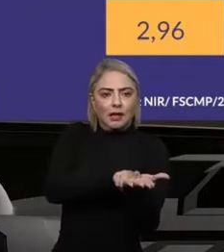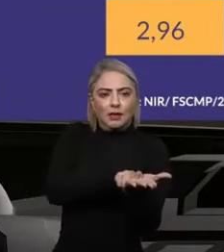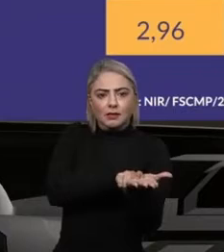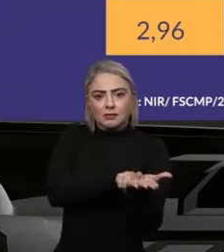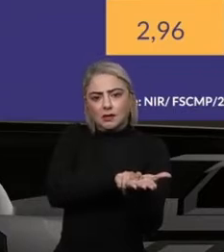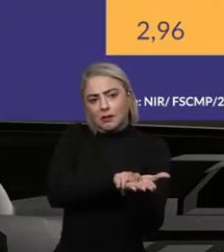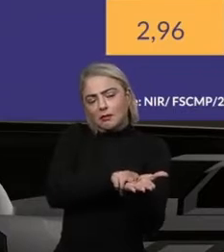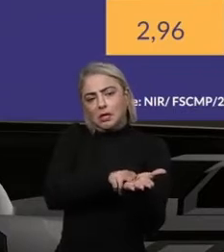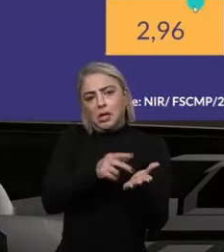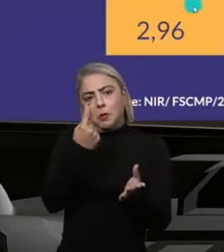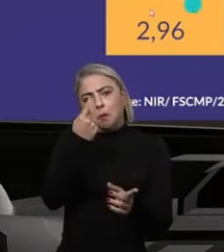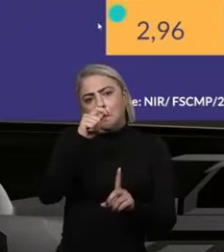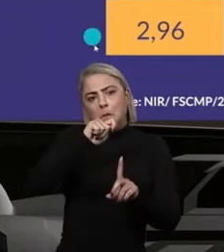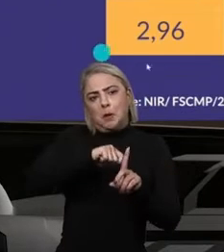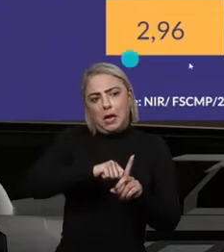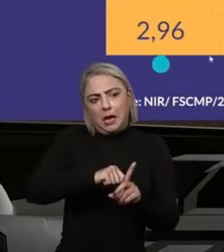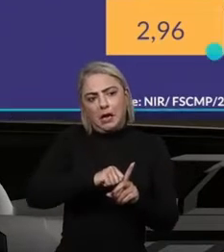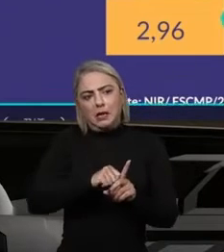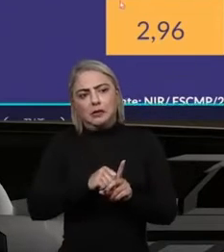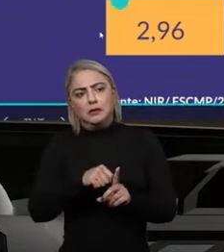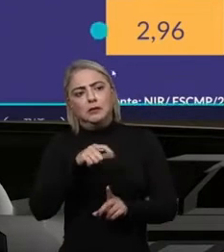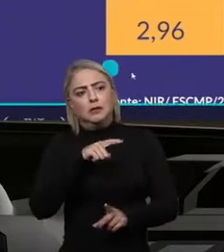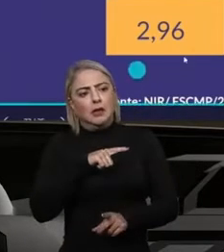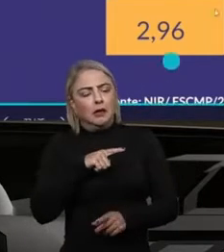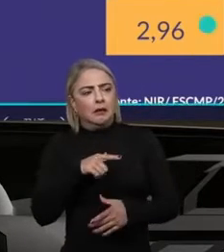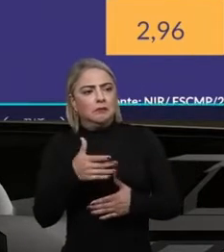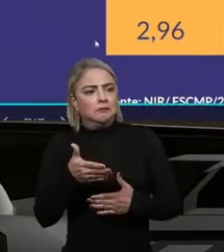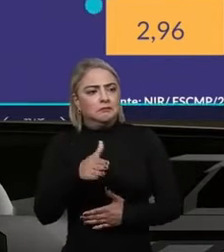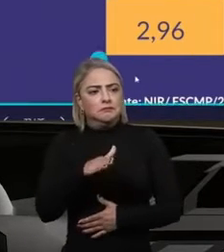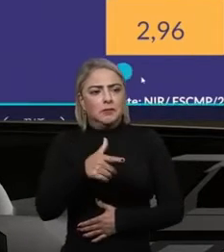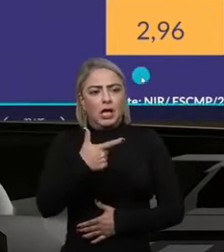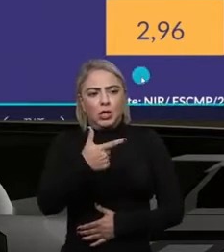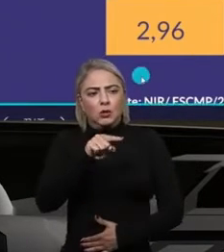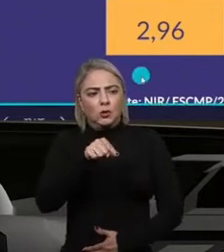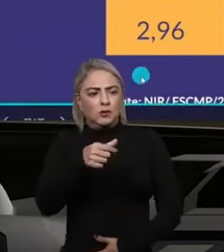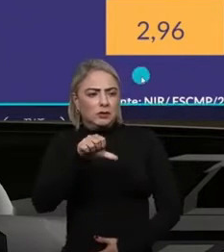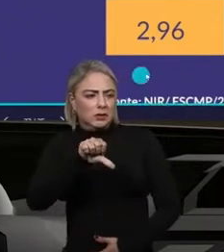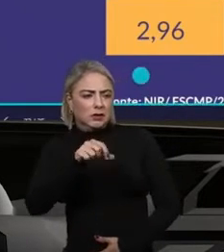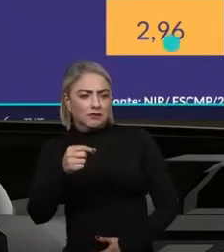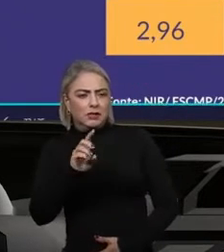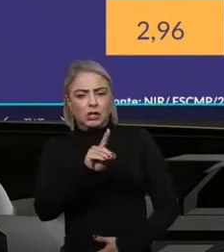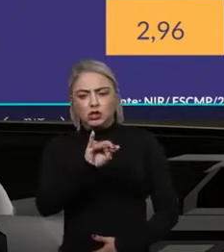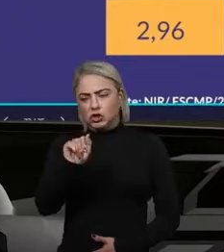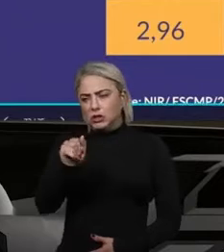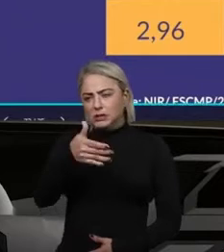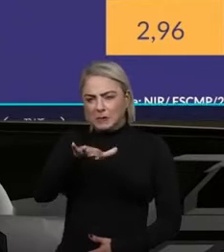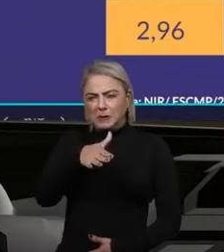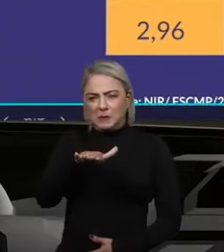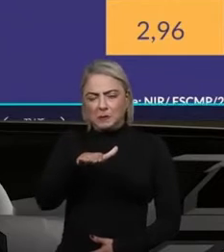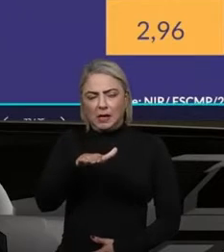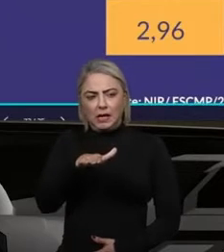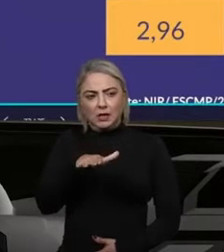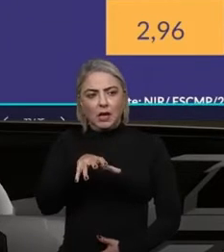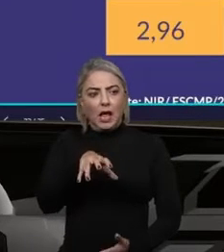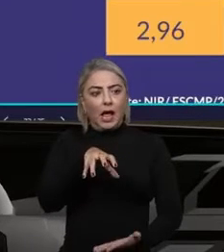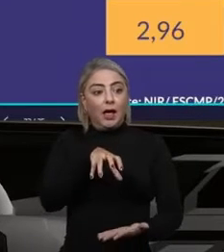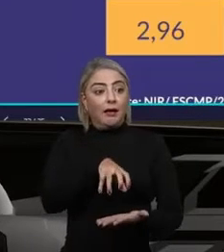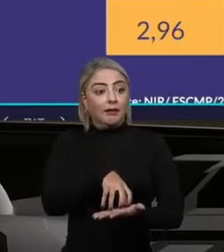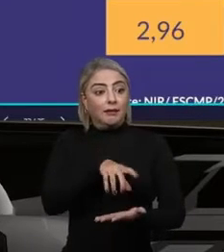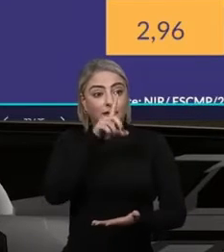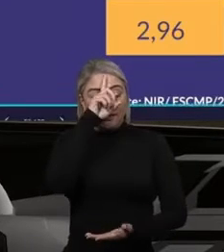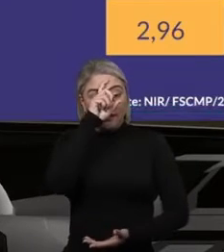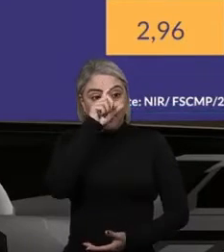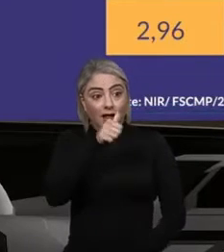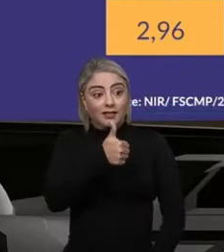determinado mês, você poderia ter 2,96 dias em média, a unidade estava fazendo 10